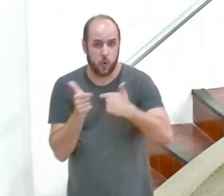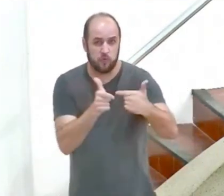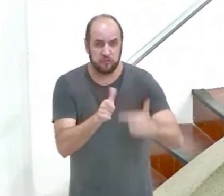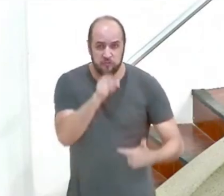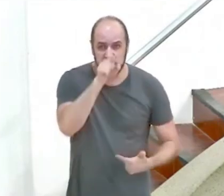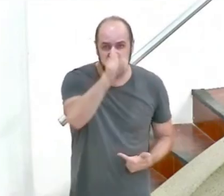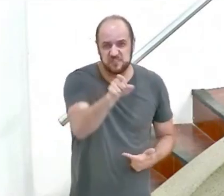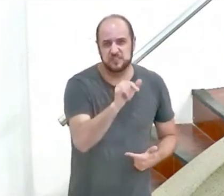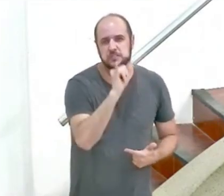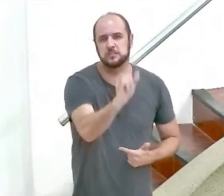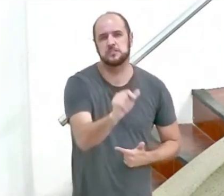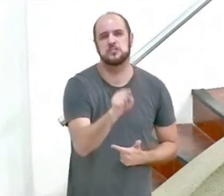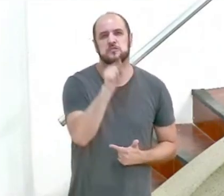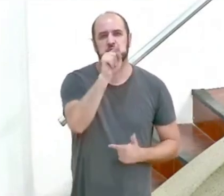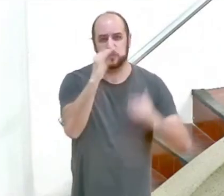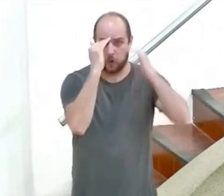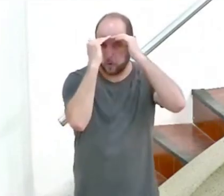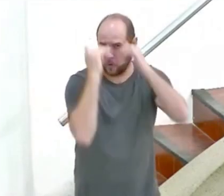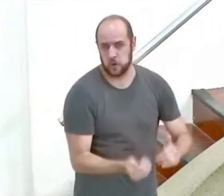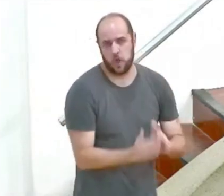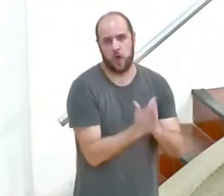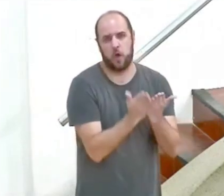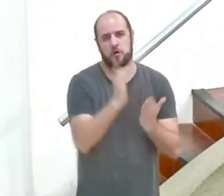é insubmisso a sua palavra